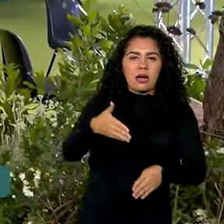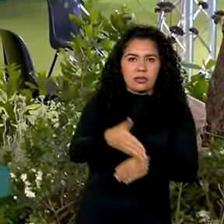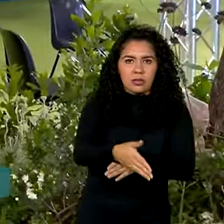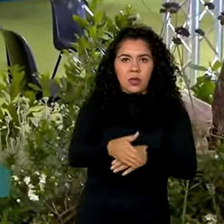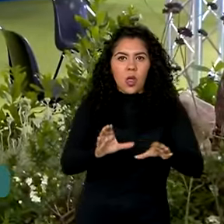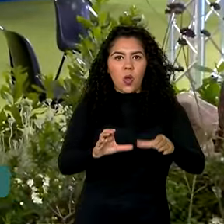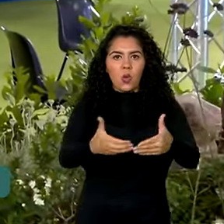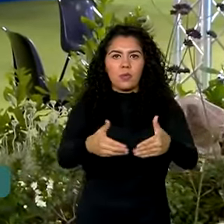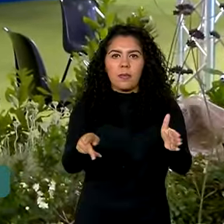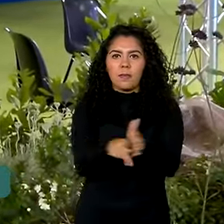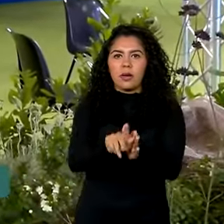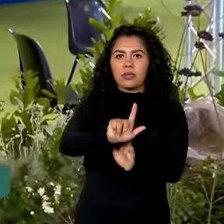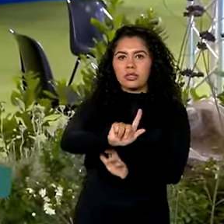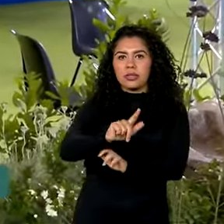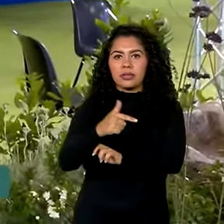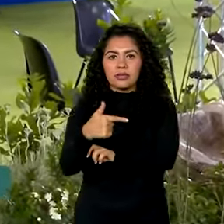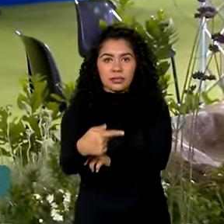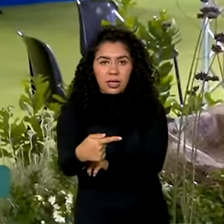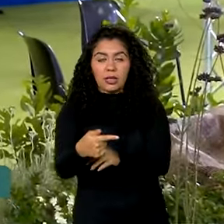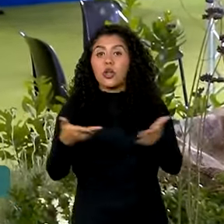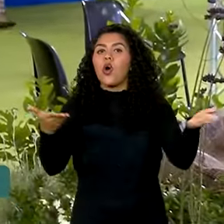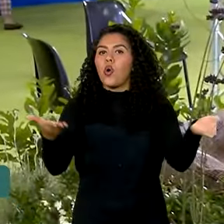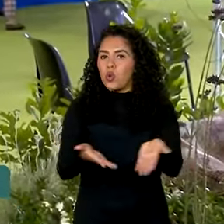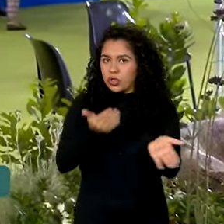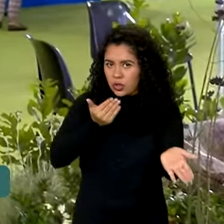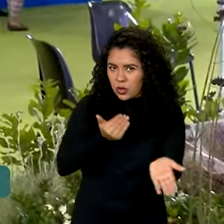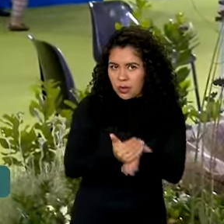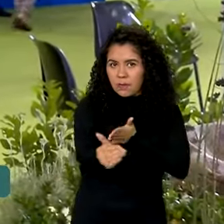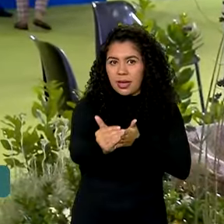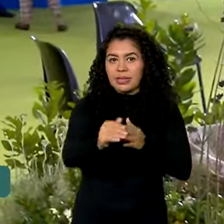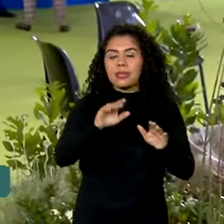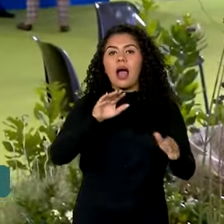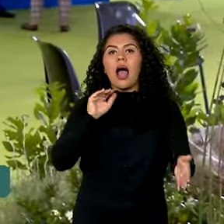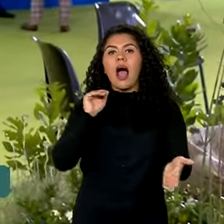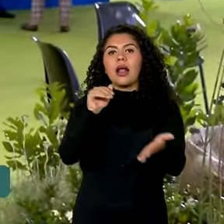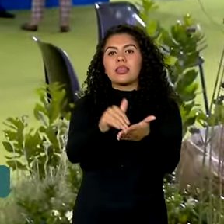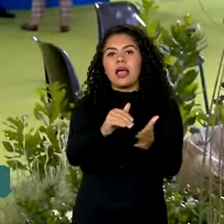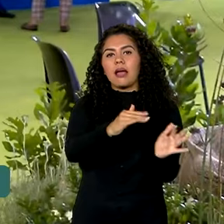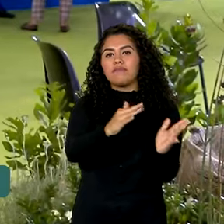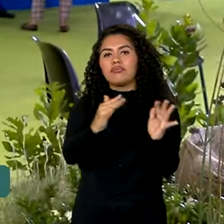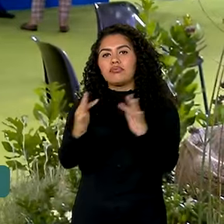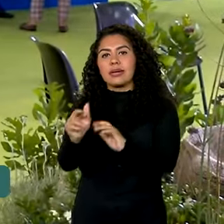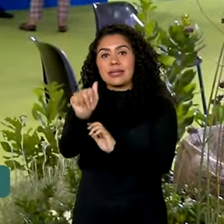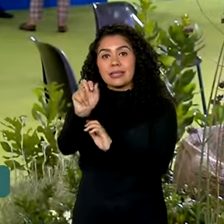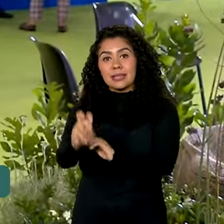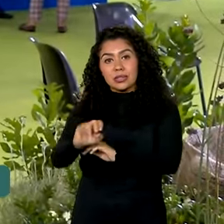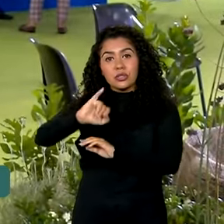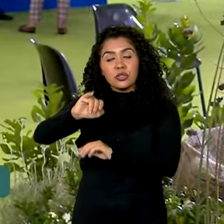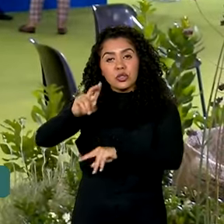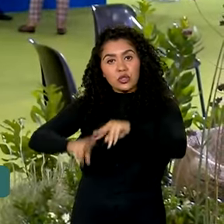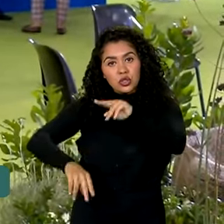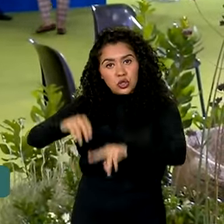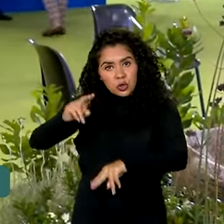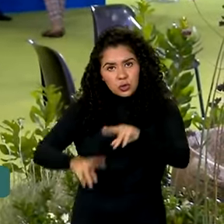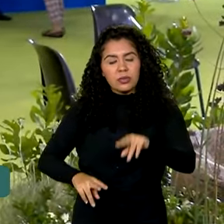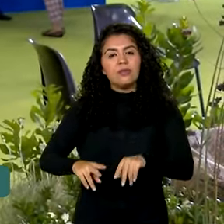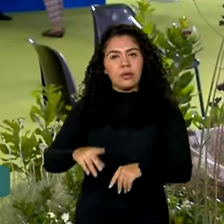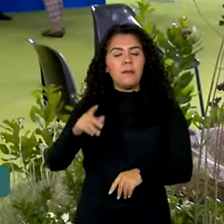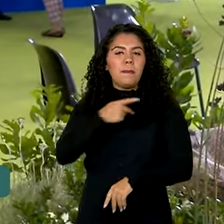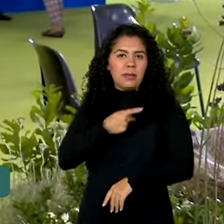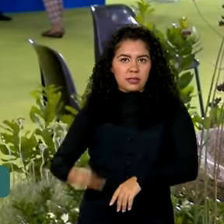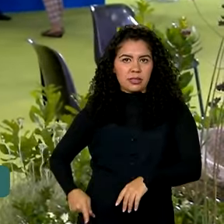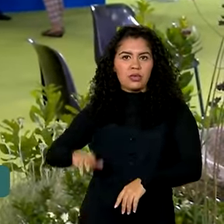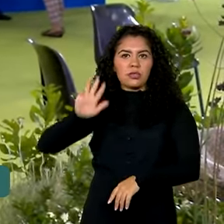uma cúpula do G7. O evento começa hoje e vai até o dia 15 e durante esses três dias o presidente Lula